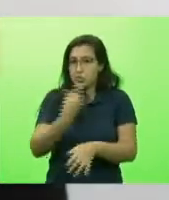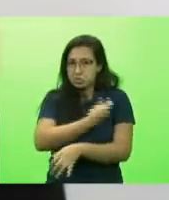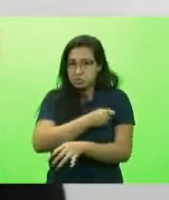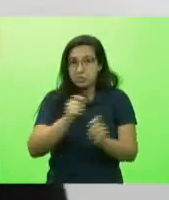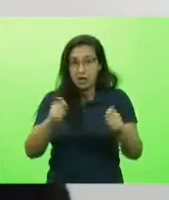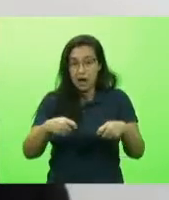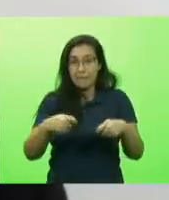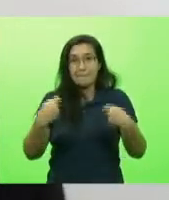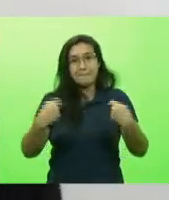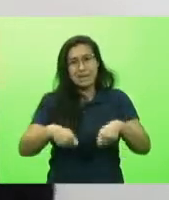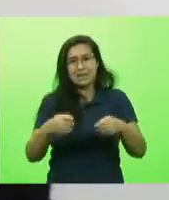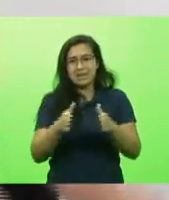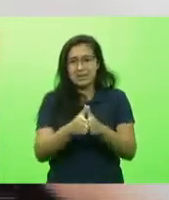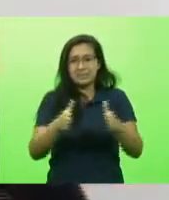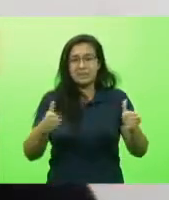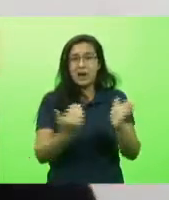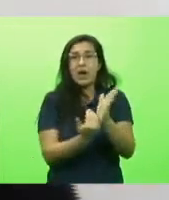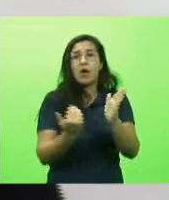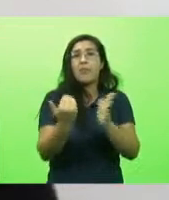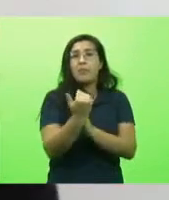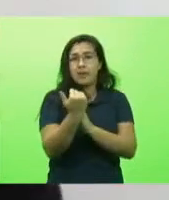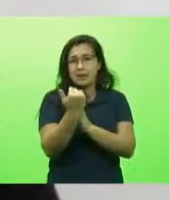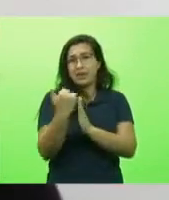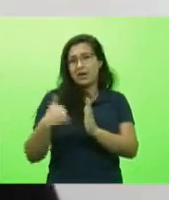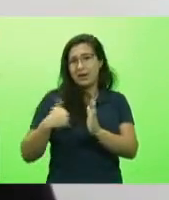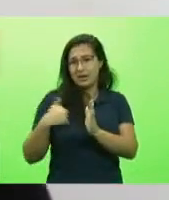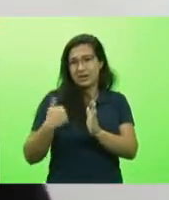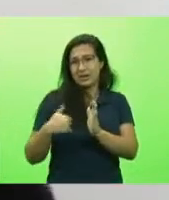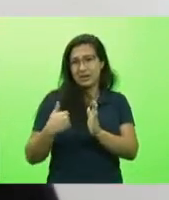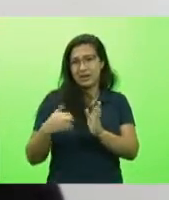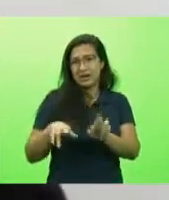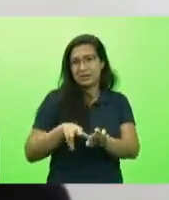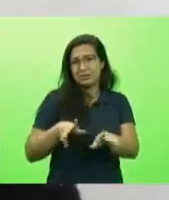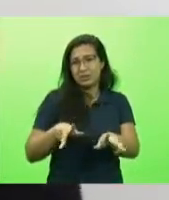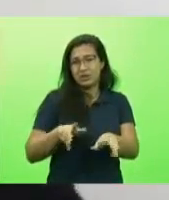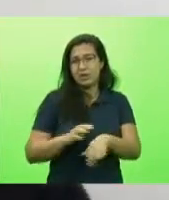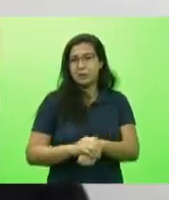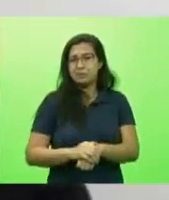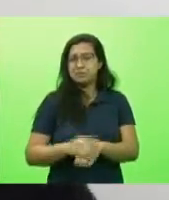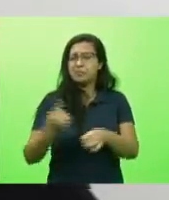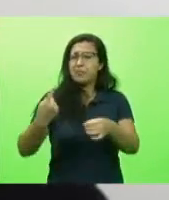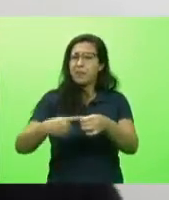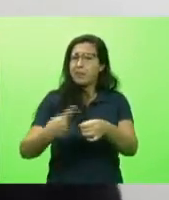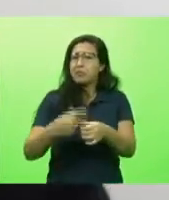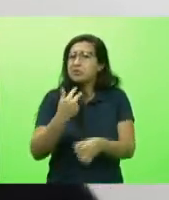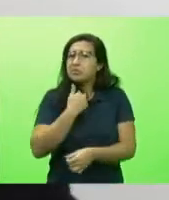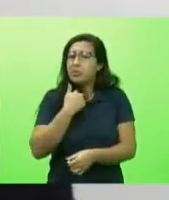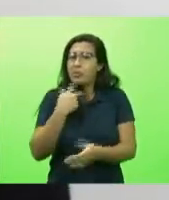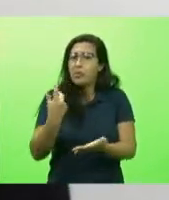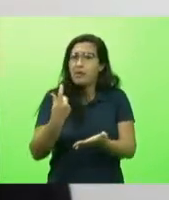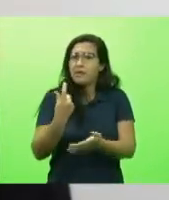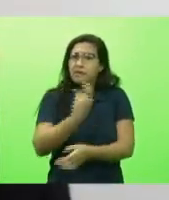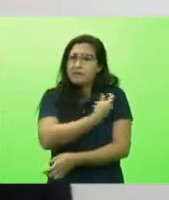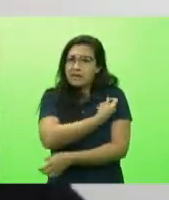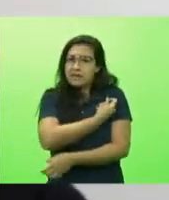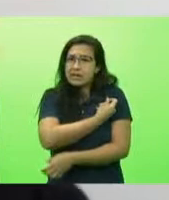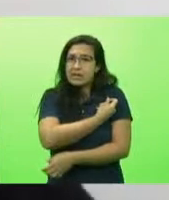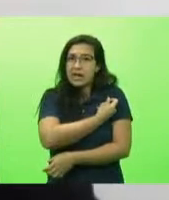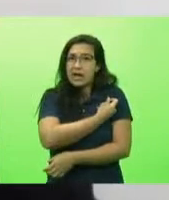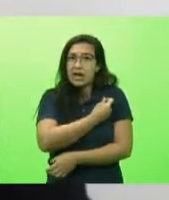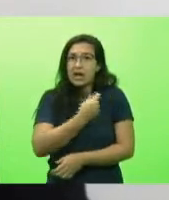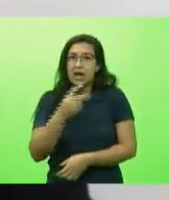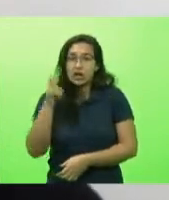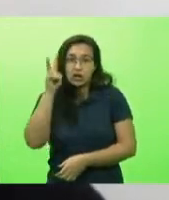alargar essa base os municípios não podem secretário não pode vacinar de segunda a sexta-feira